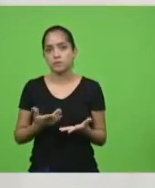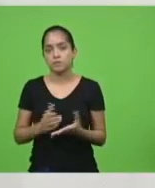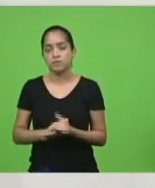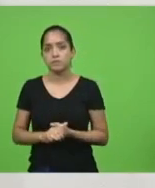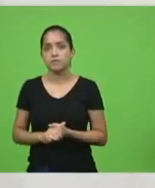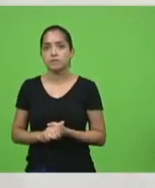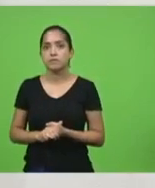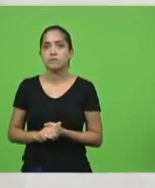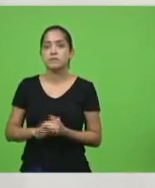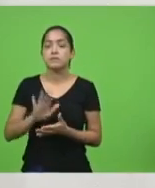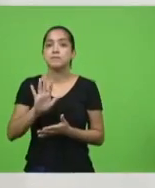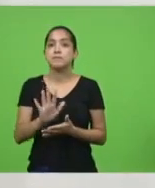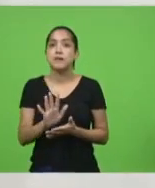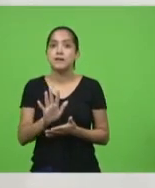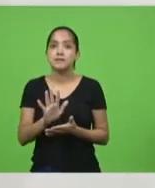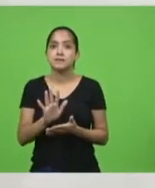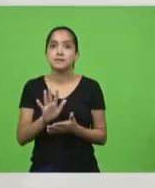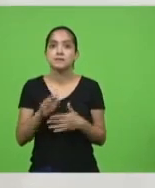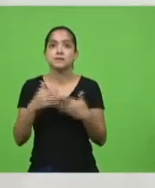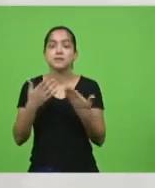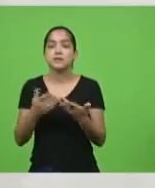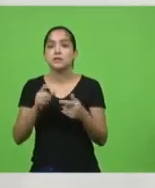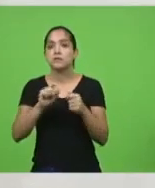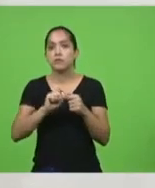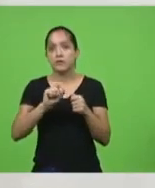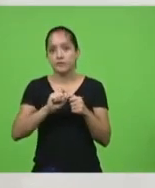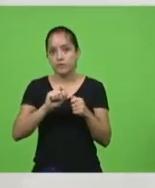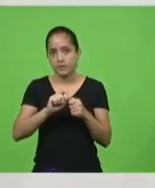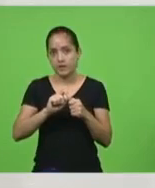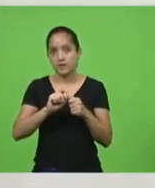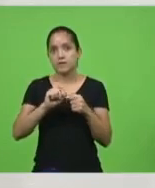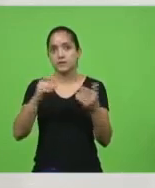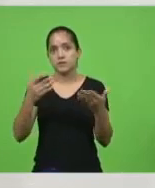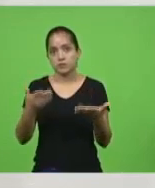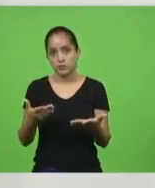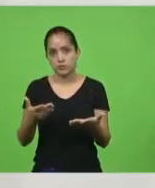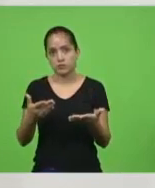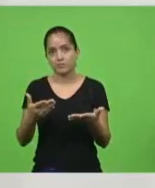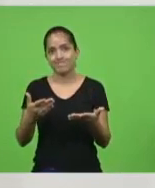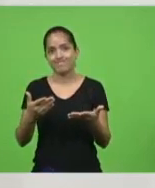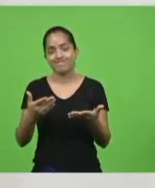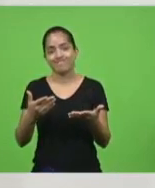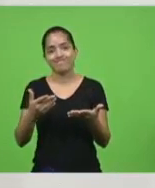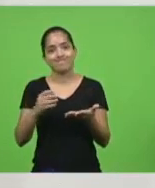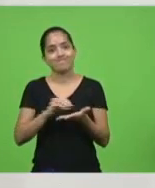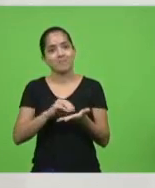De fato, foi feito de forma insuficiente.